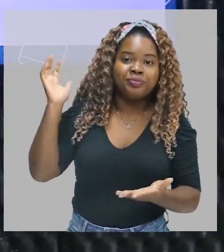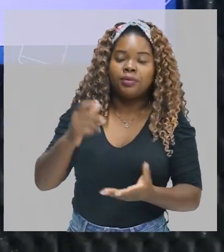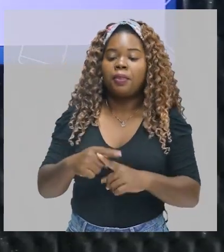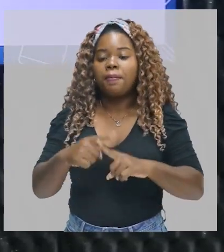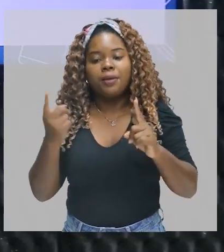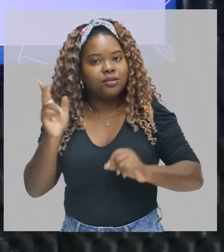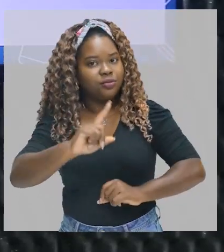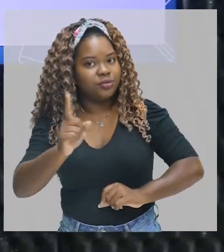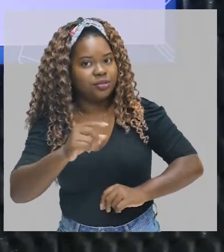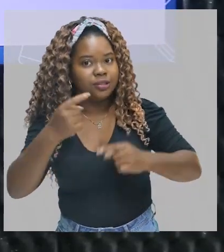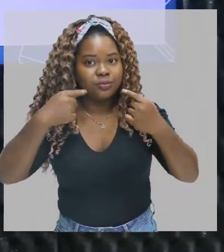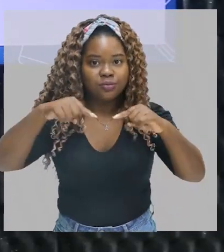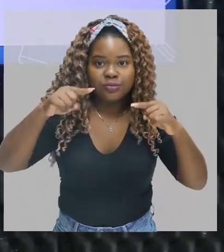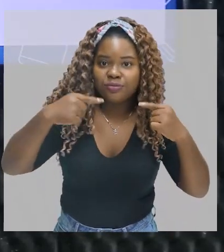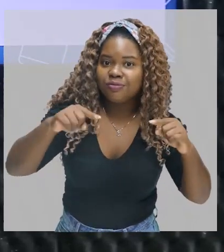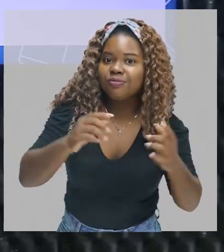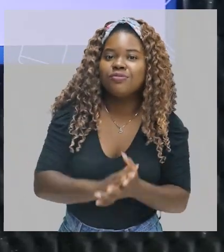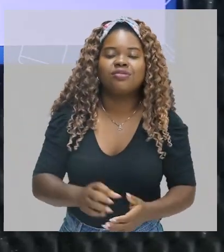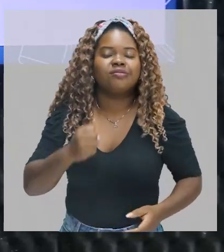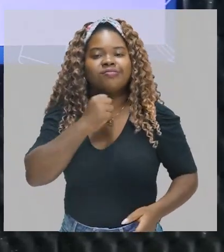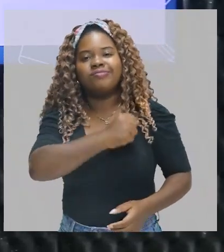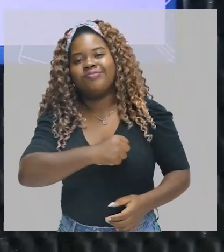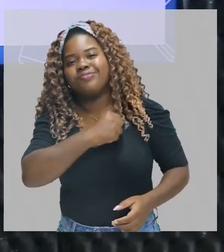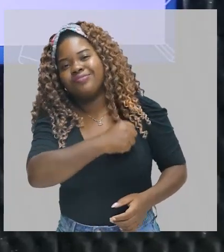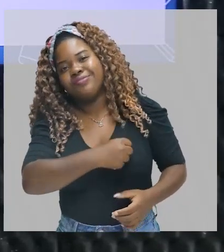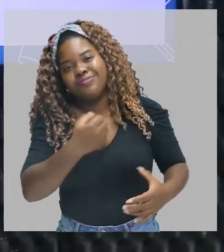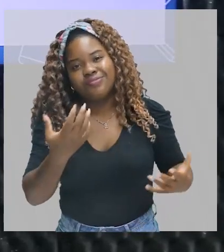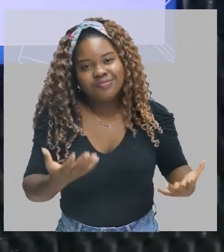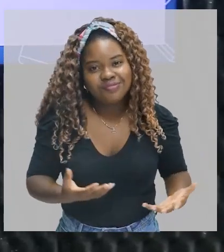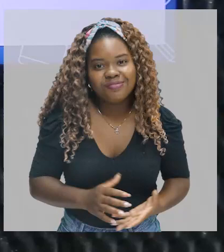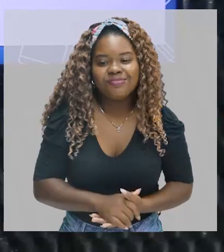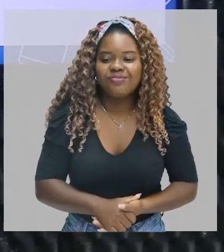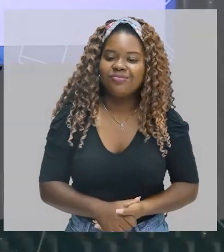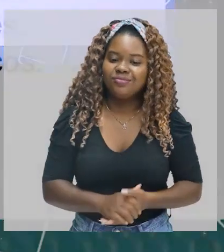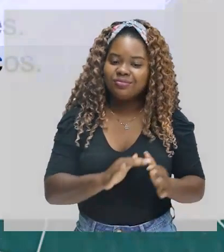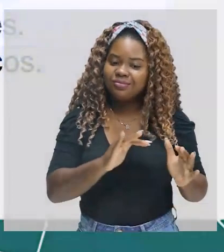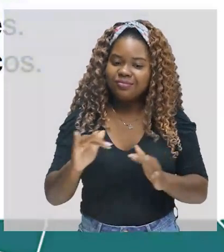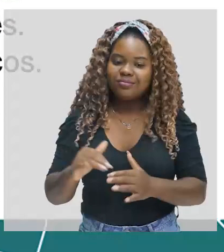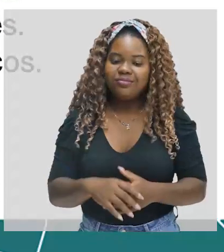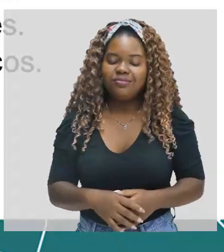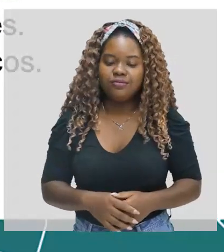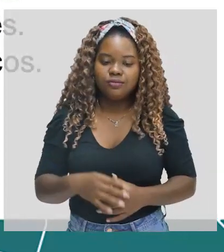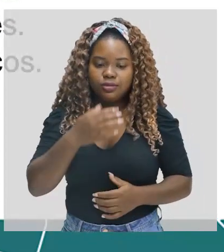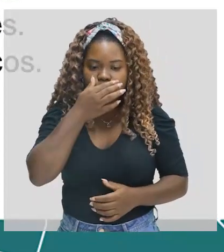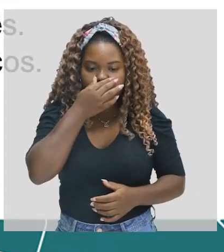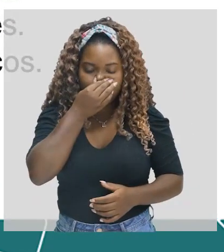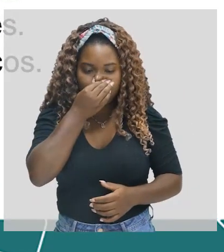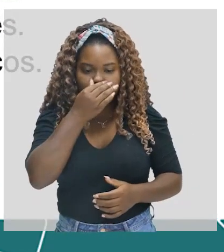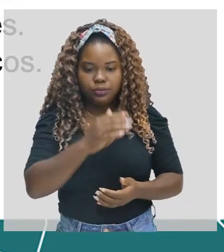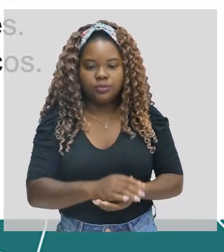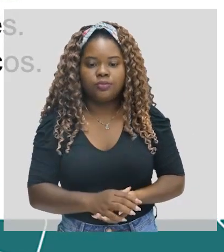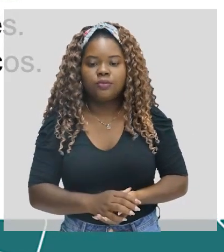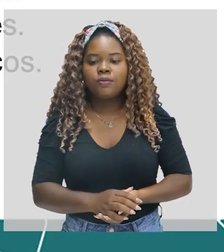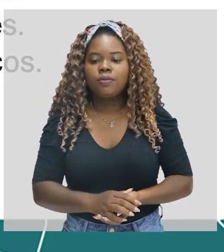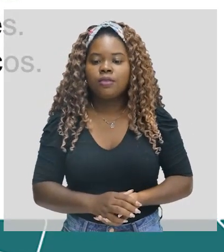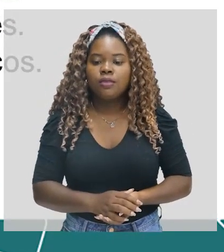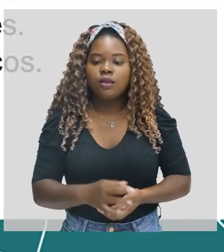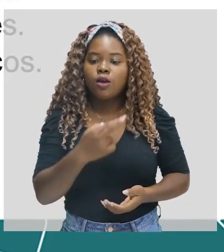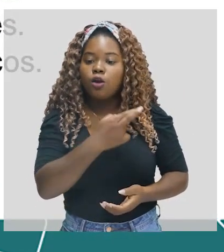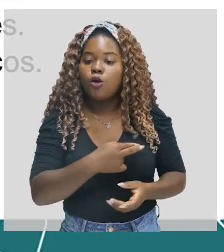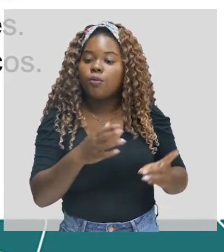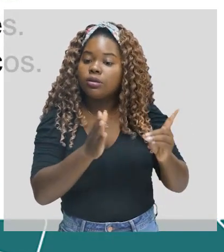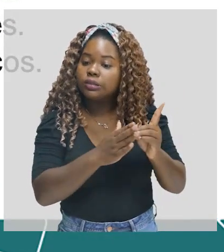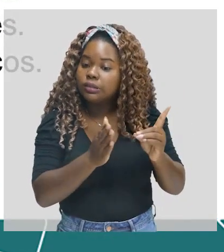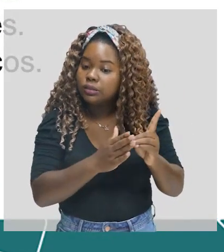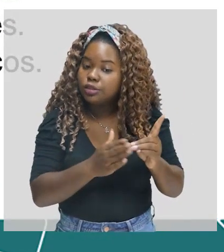levar no tempo. A gente até mata a saudade ouvindo músicas. Então, sobre romance indianista de José de Alencar,